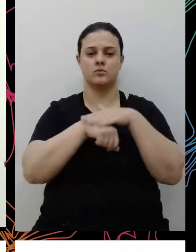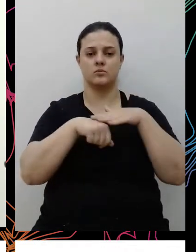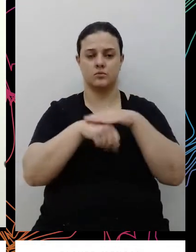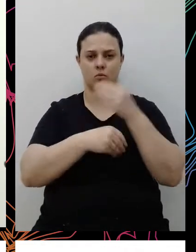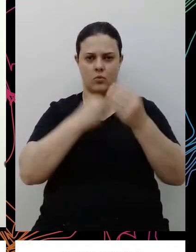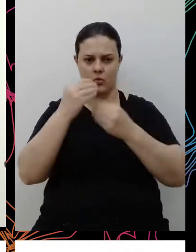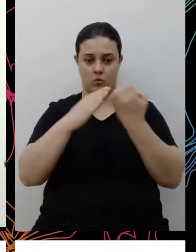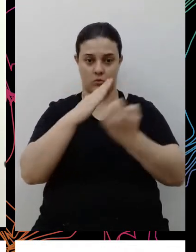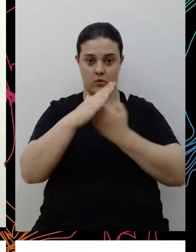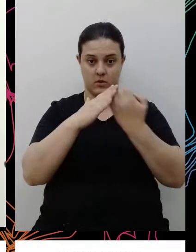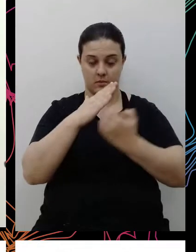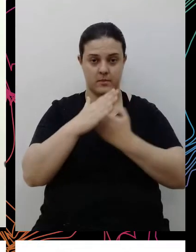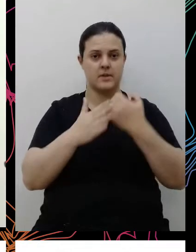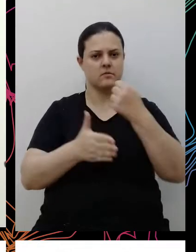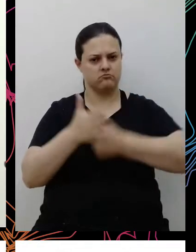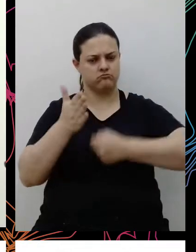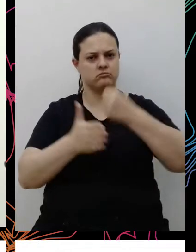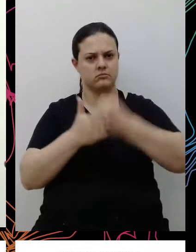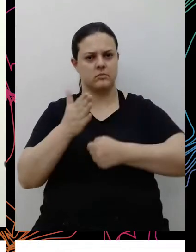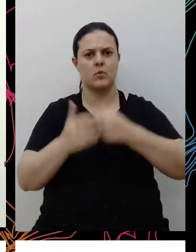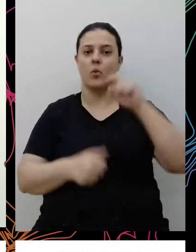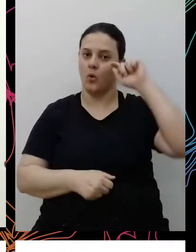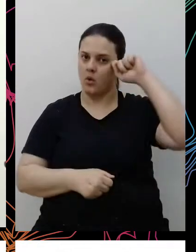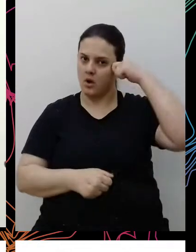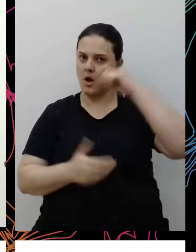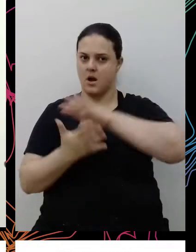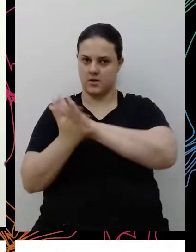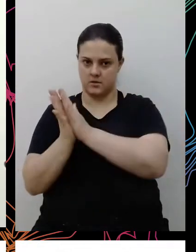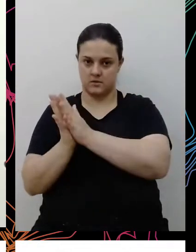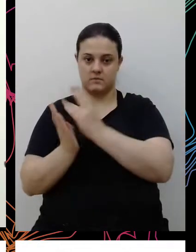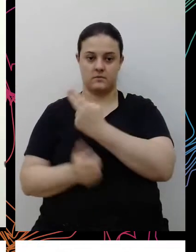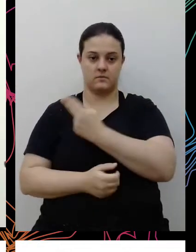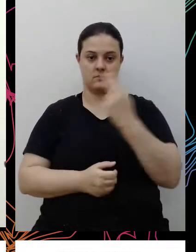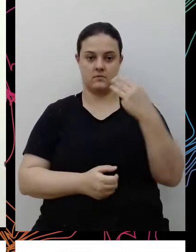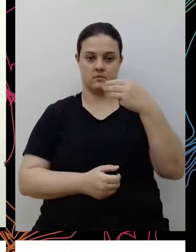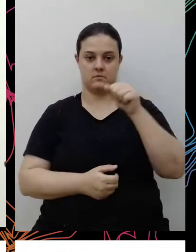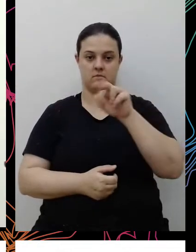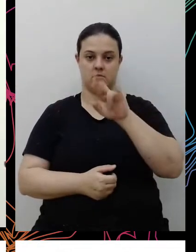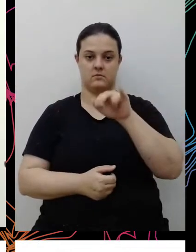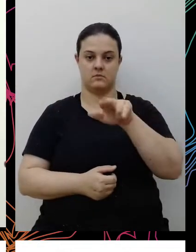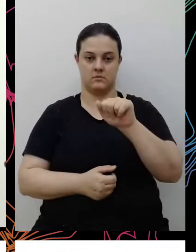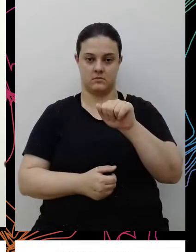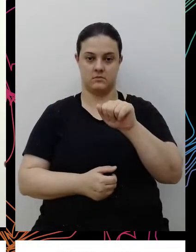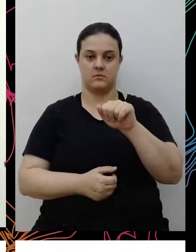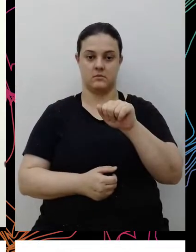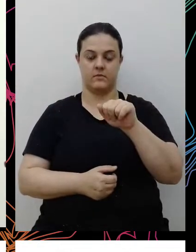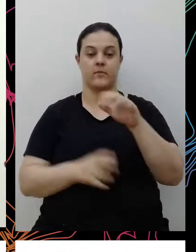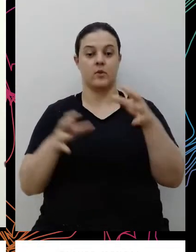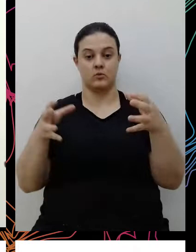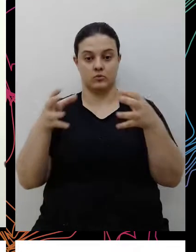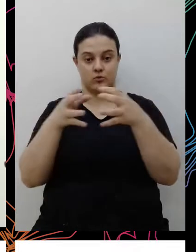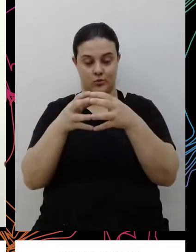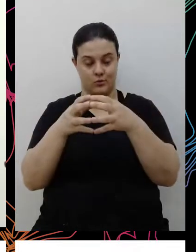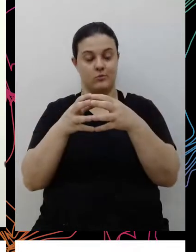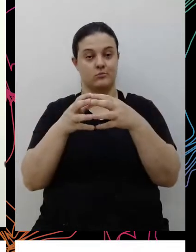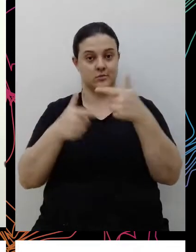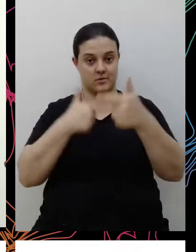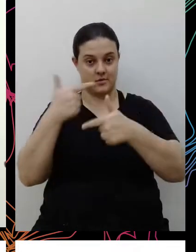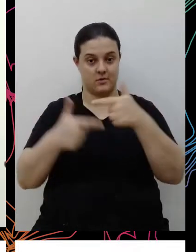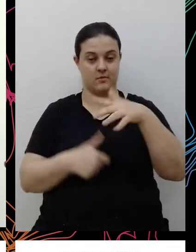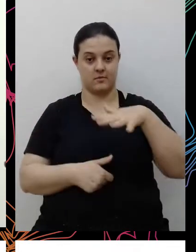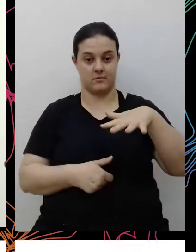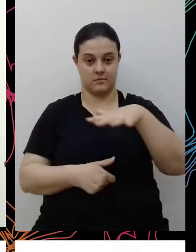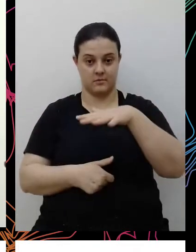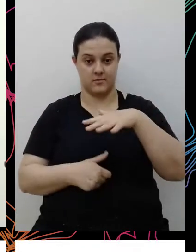empresas enfrentam o racismo estrutural. Eu sou Marina Ferro, sou parte da equipe do Instituto Etos na área de práticas